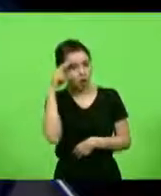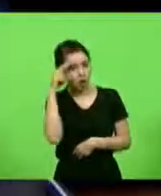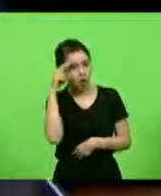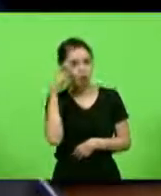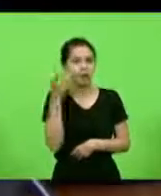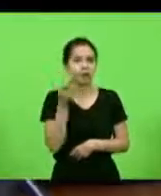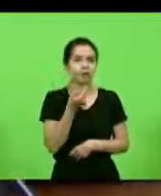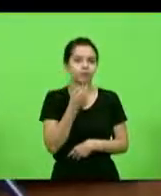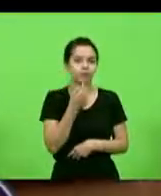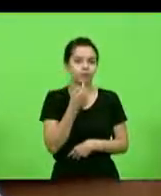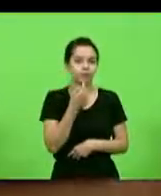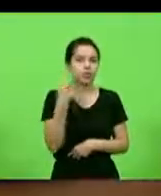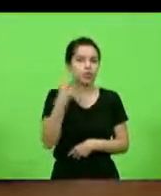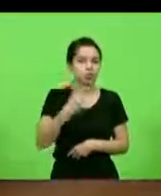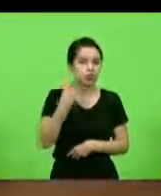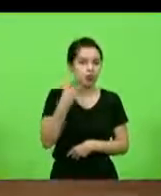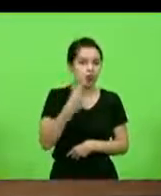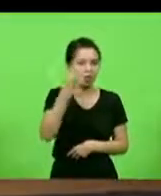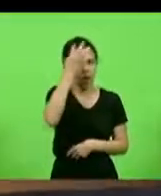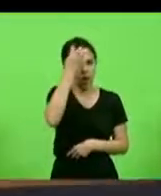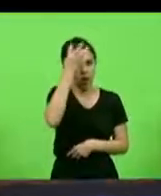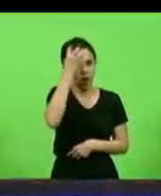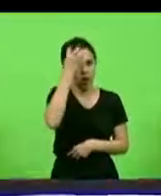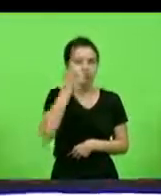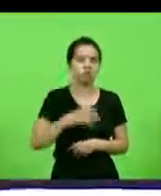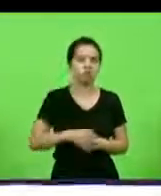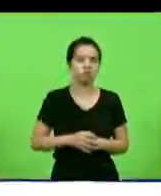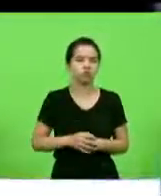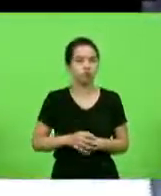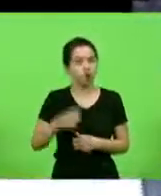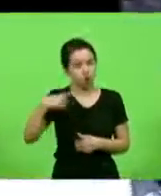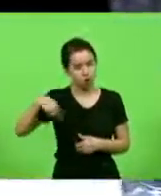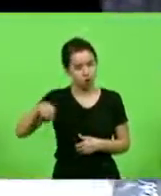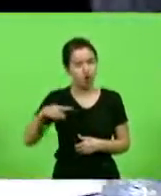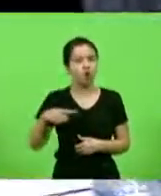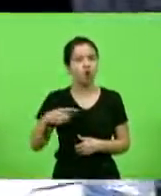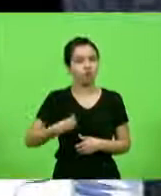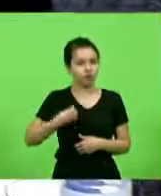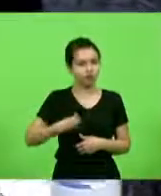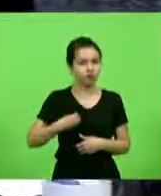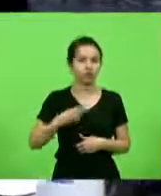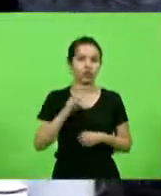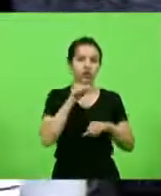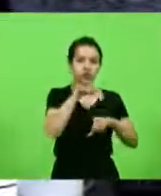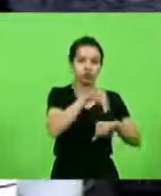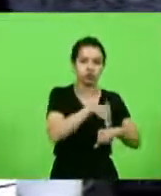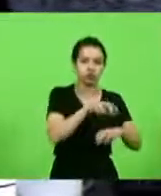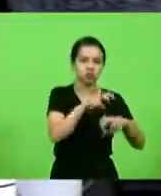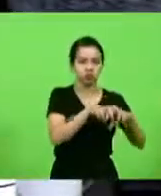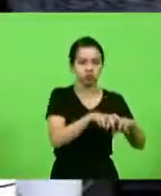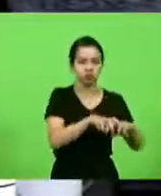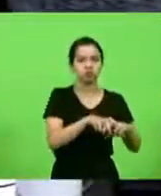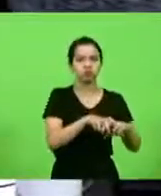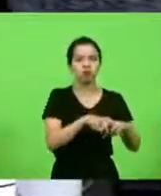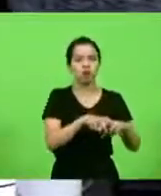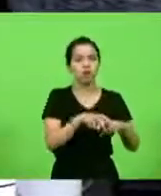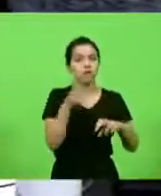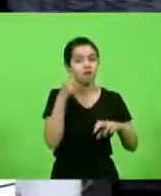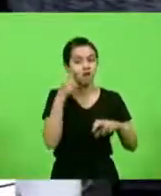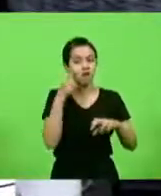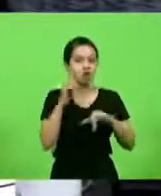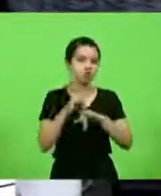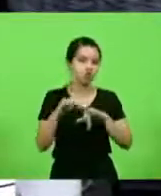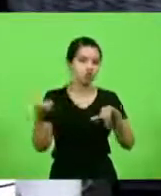o deputado Ismael, nós estávamos lá para receber o anúncio dos